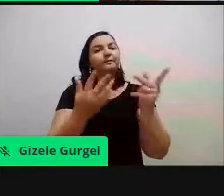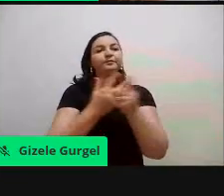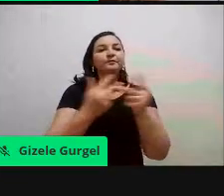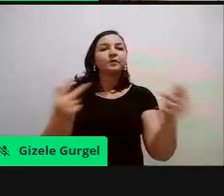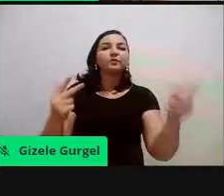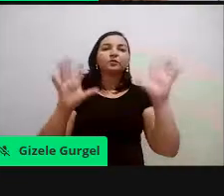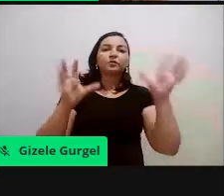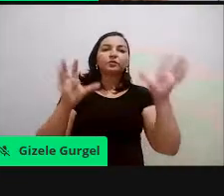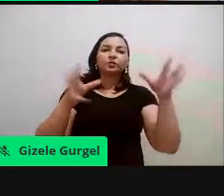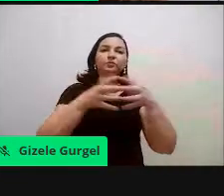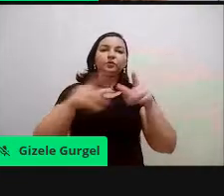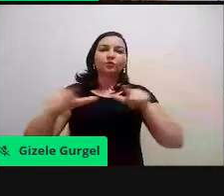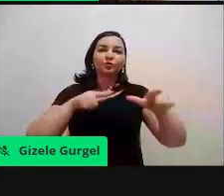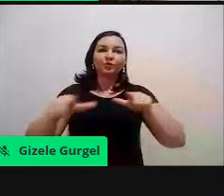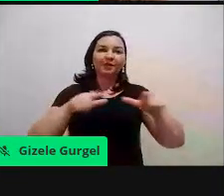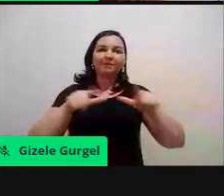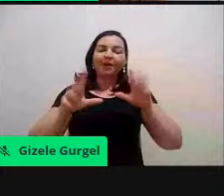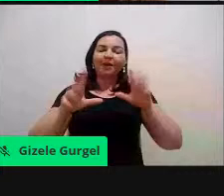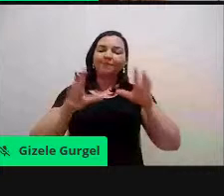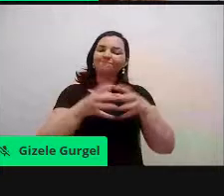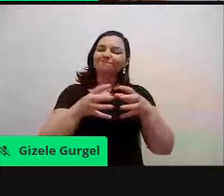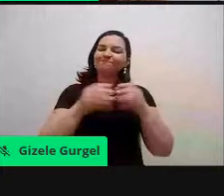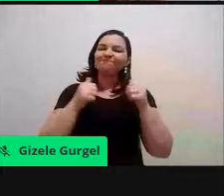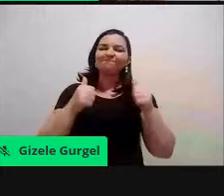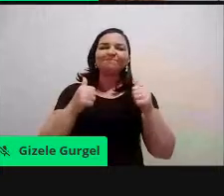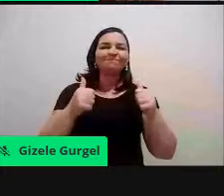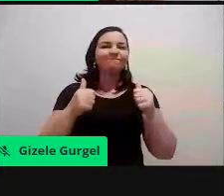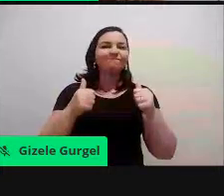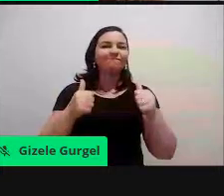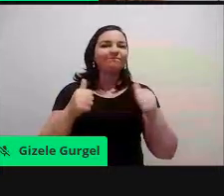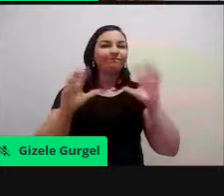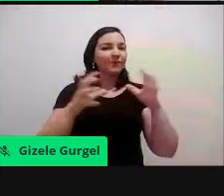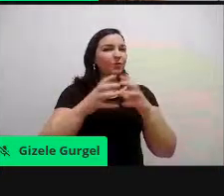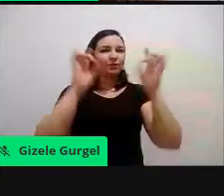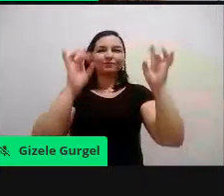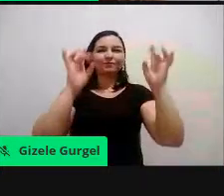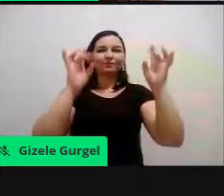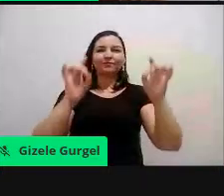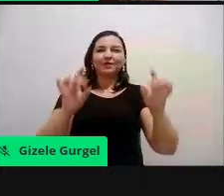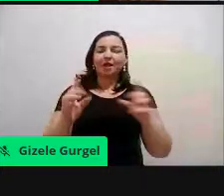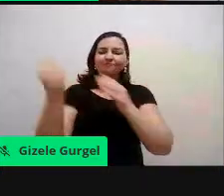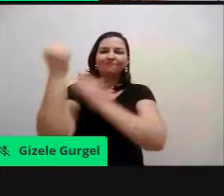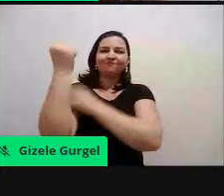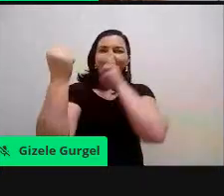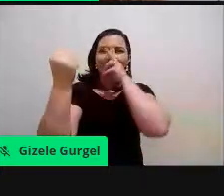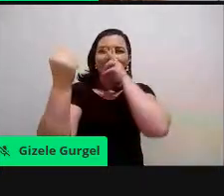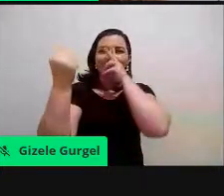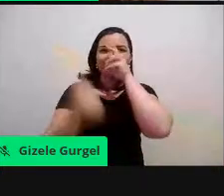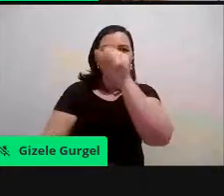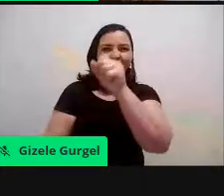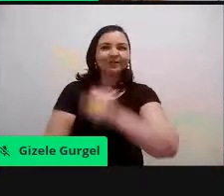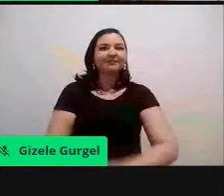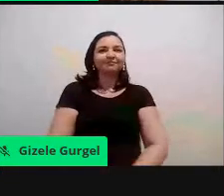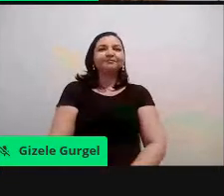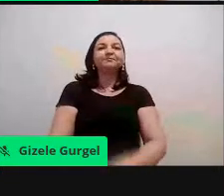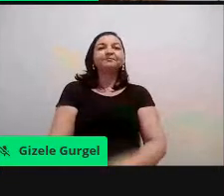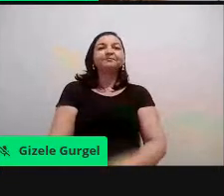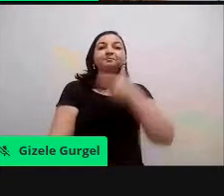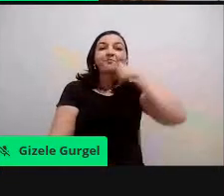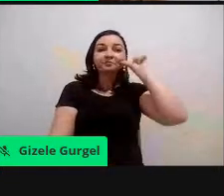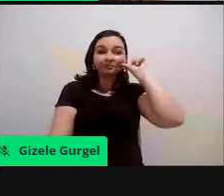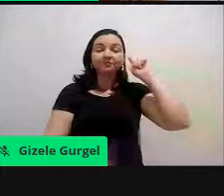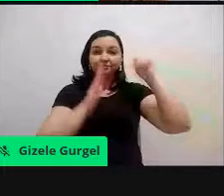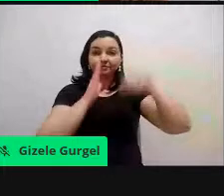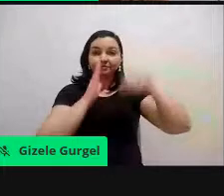equipe, multidisciplinar. Tem um grupo grande, bem forte. E ontem mesmo, ela postou um